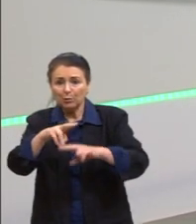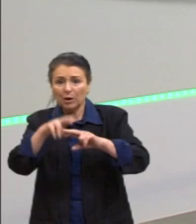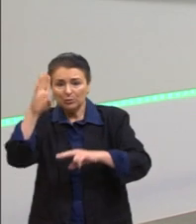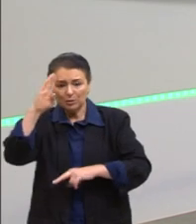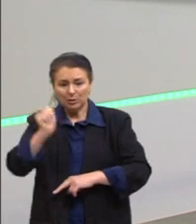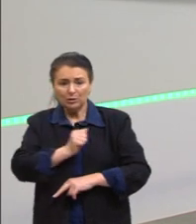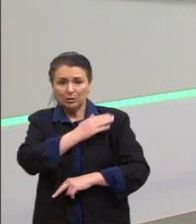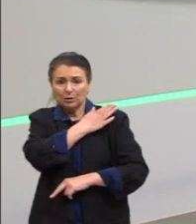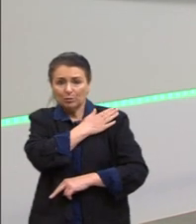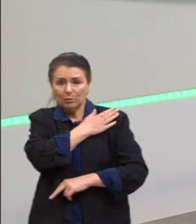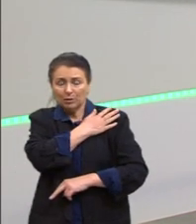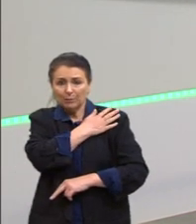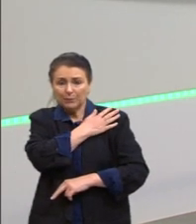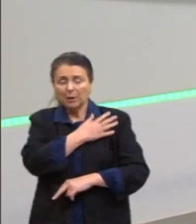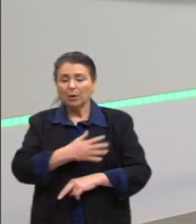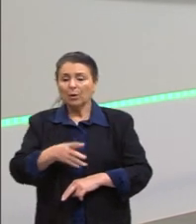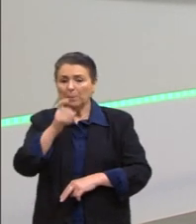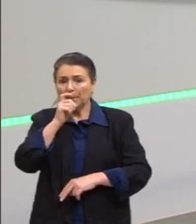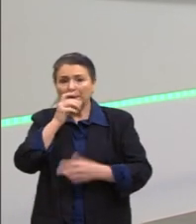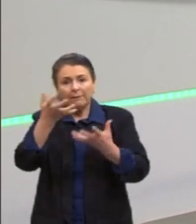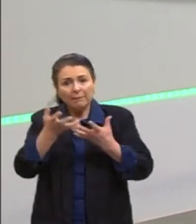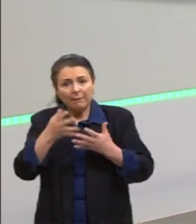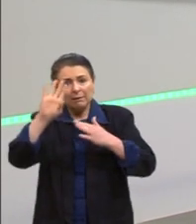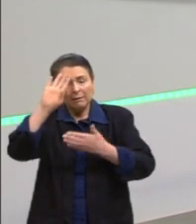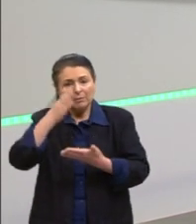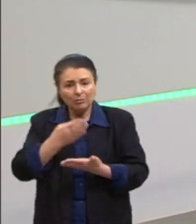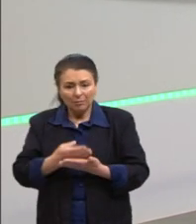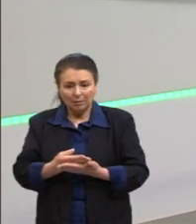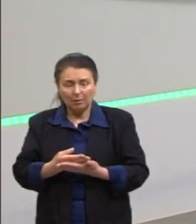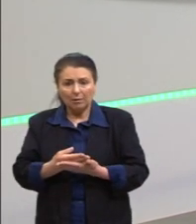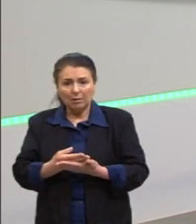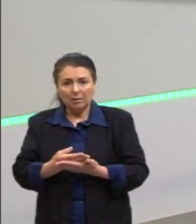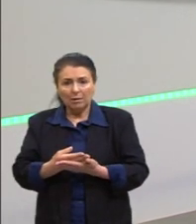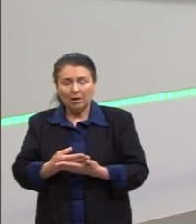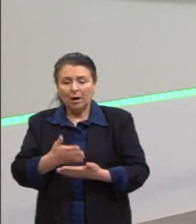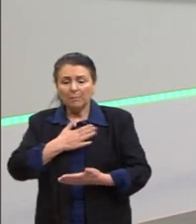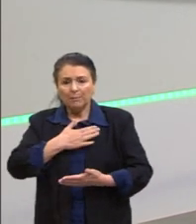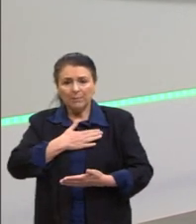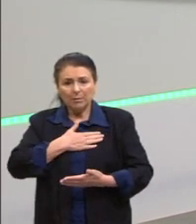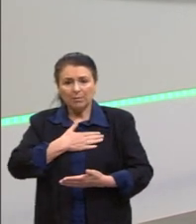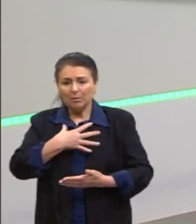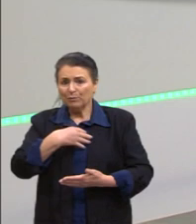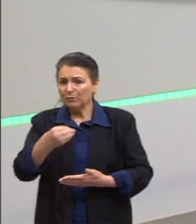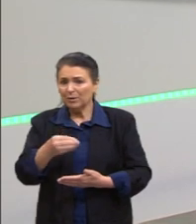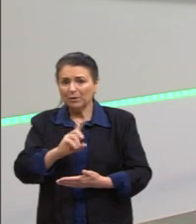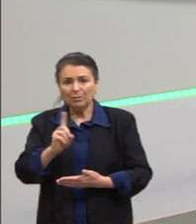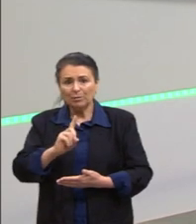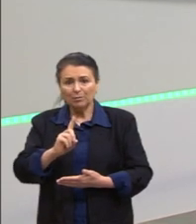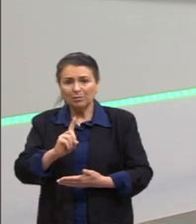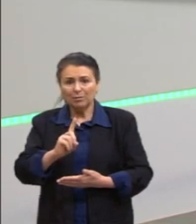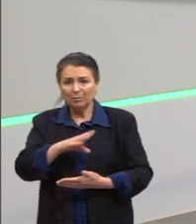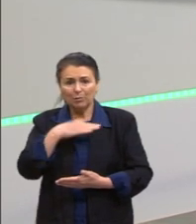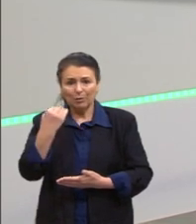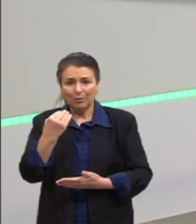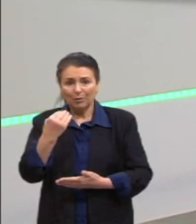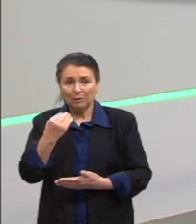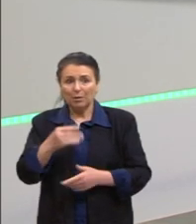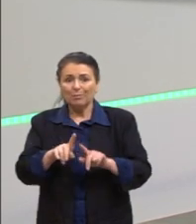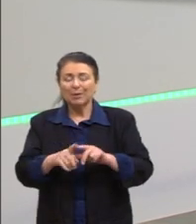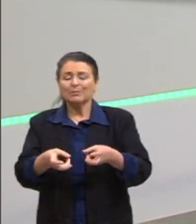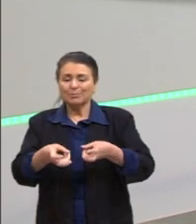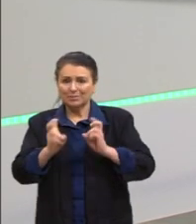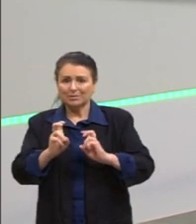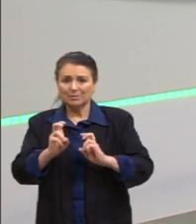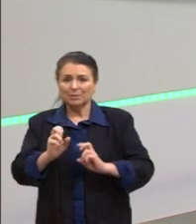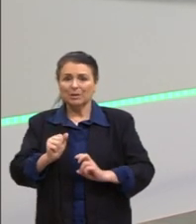filha está viva. Depois de algum tempo, alguns meses, alguns anos, ele percebe que a filha foi morta pela ditadura, só que ele continua